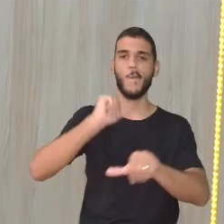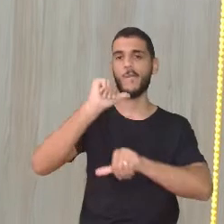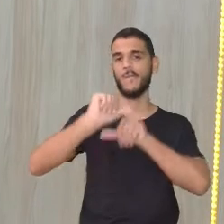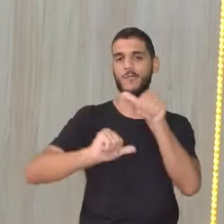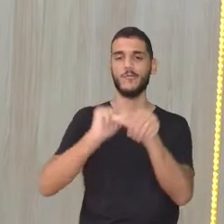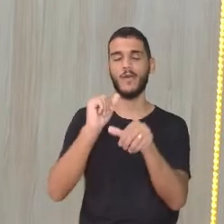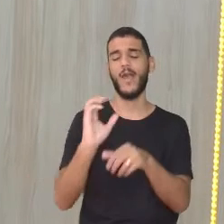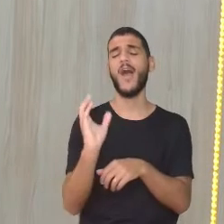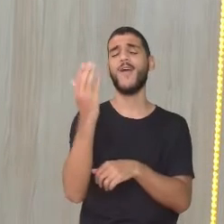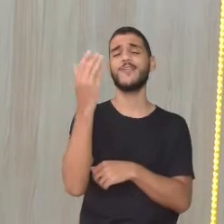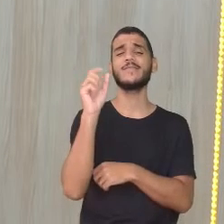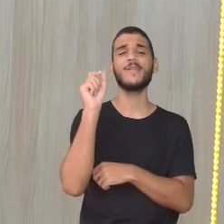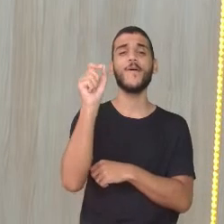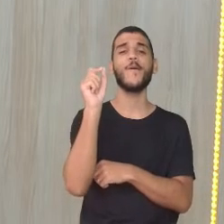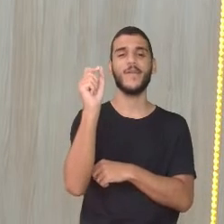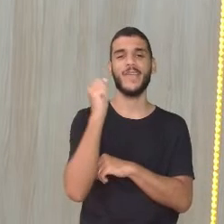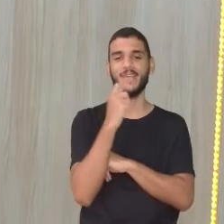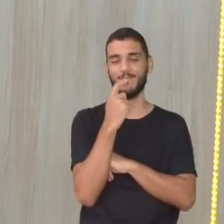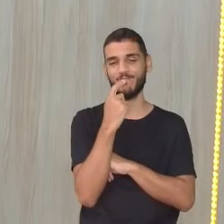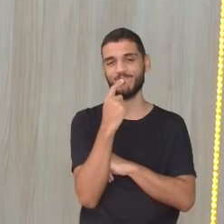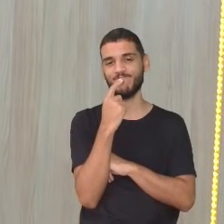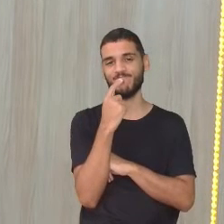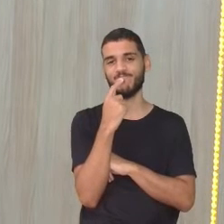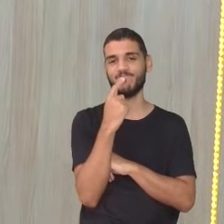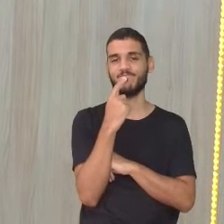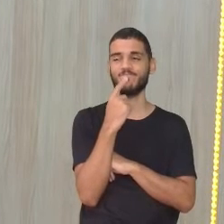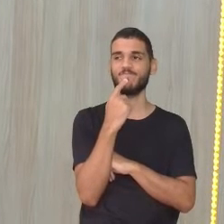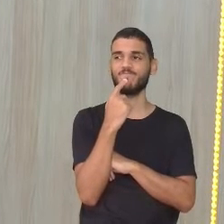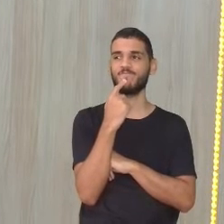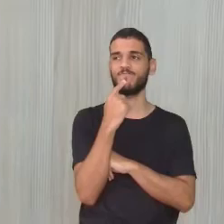borboletinha branca, professora Vanessa? O que é a senhora acha?